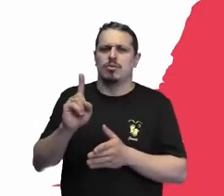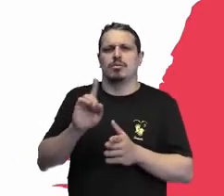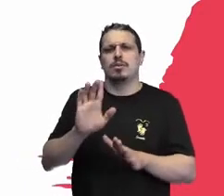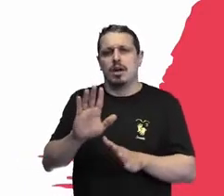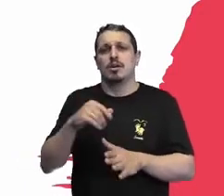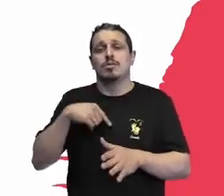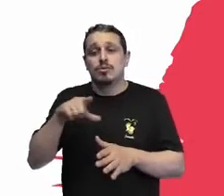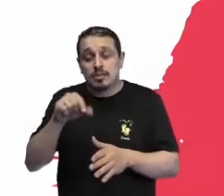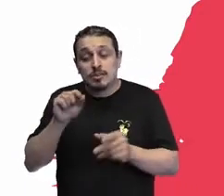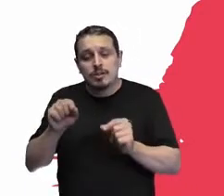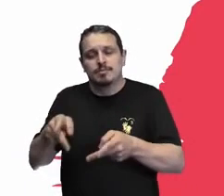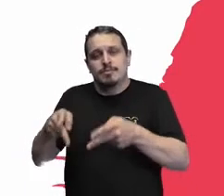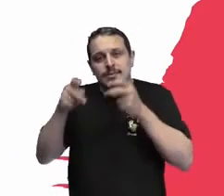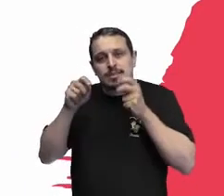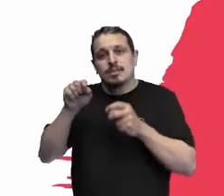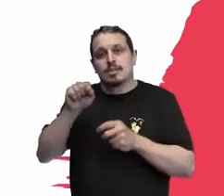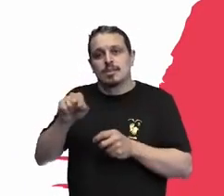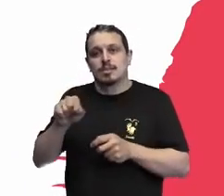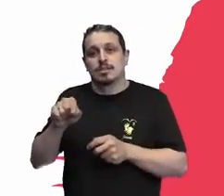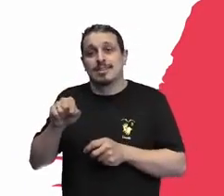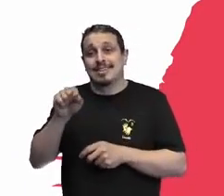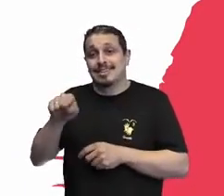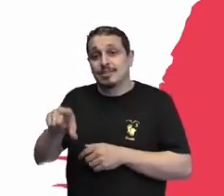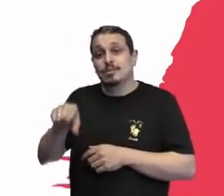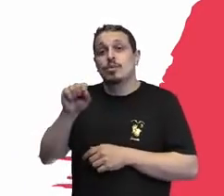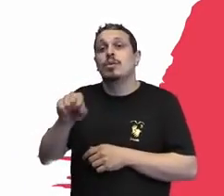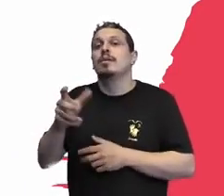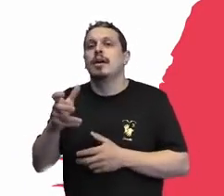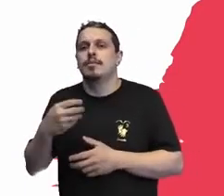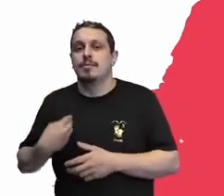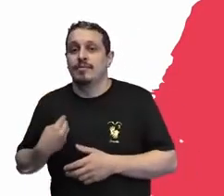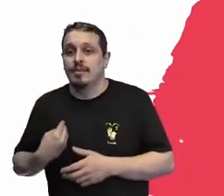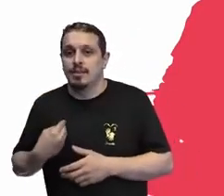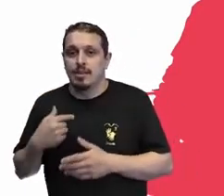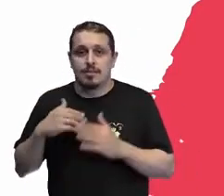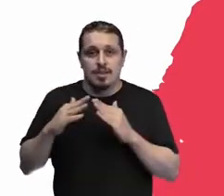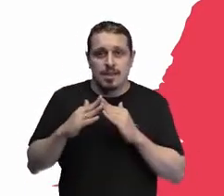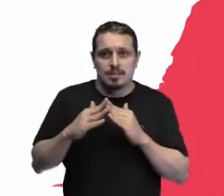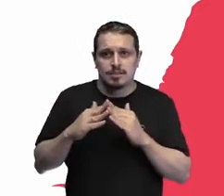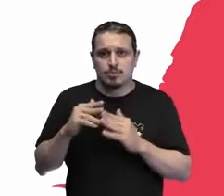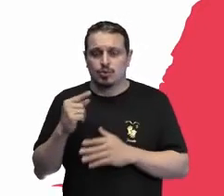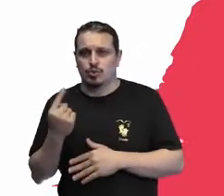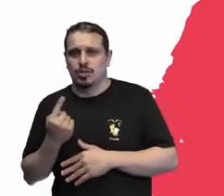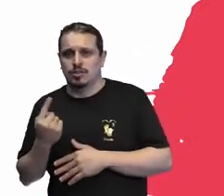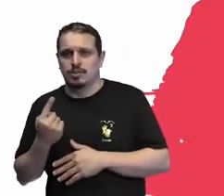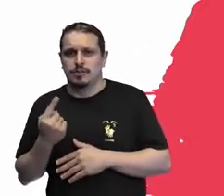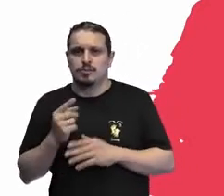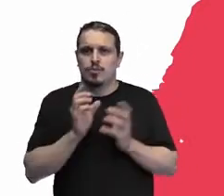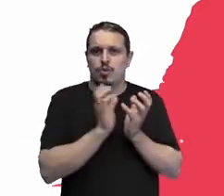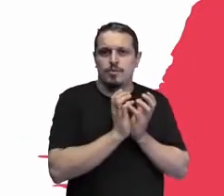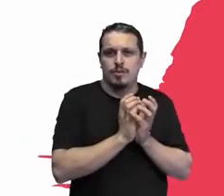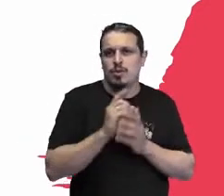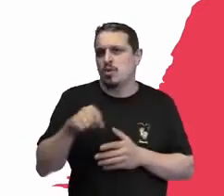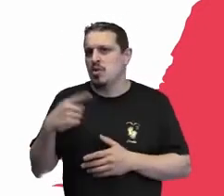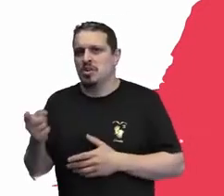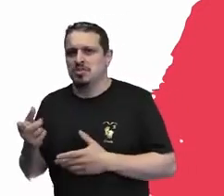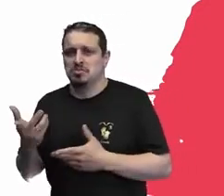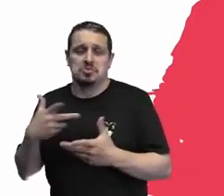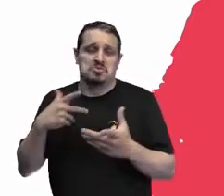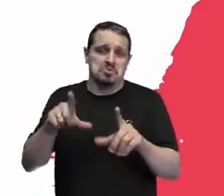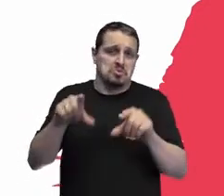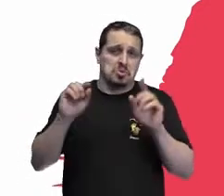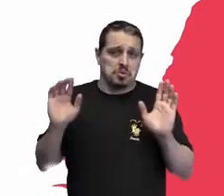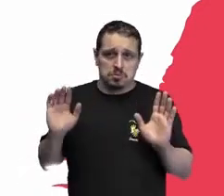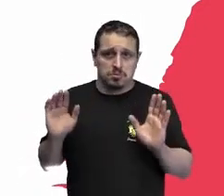pessoas querem escolher com quem vão morar, morar sozinhas ou não sozinhas, mas desde que elas escolham. E essa, toda essa